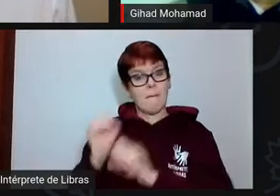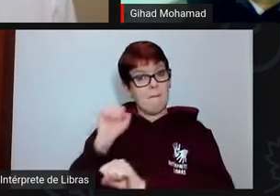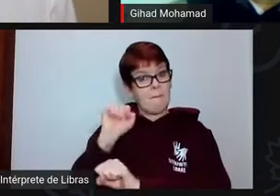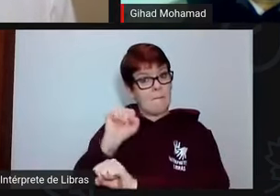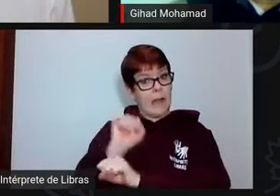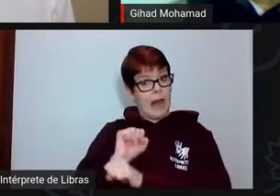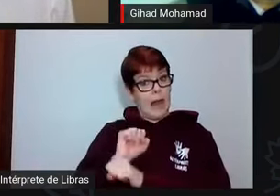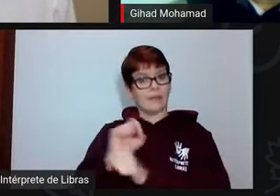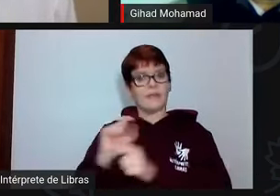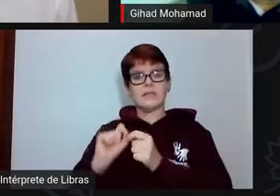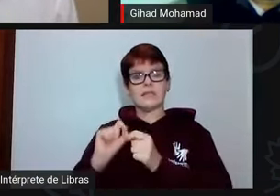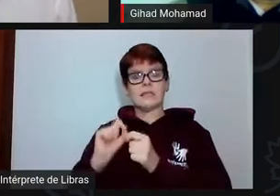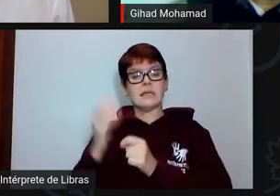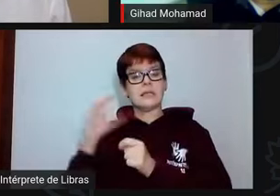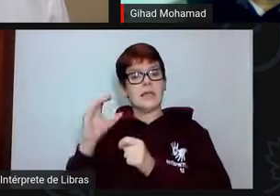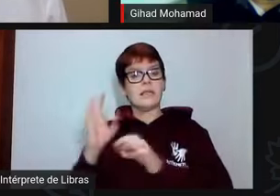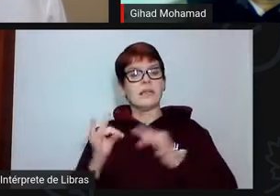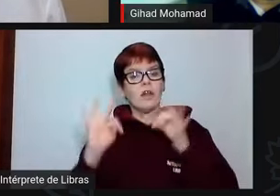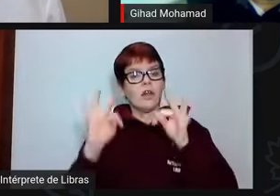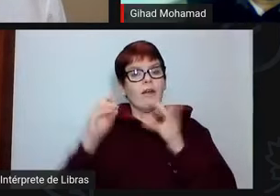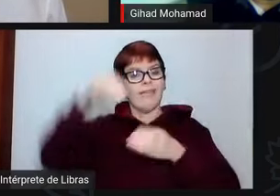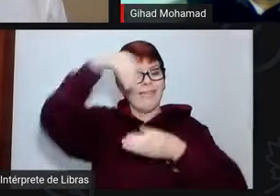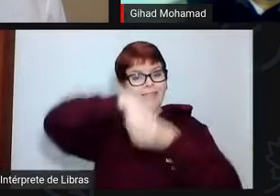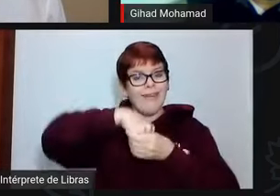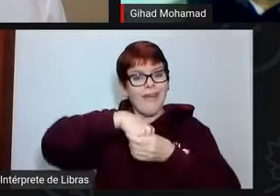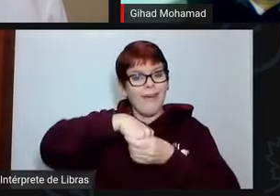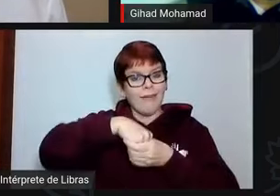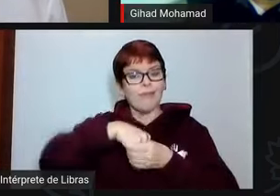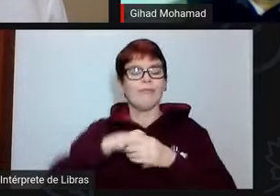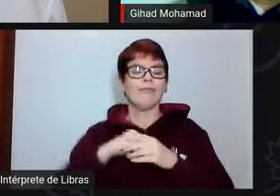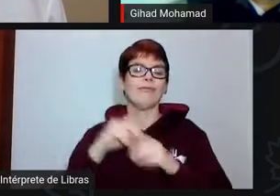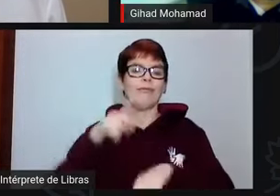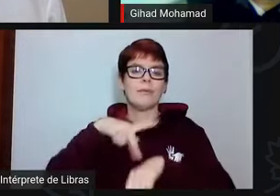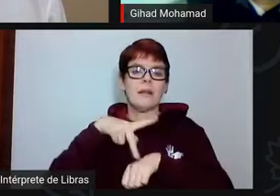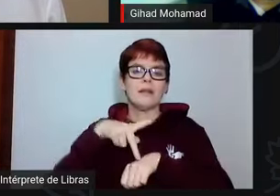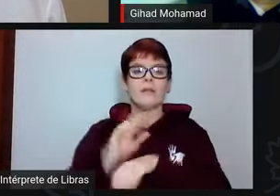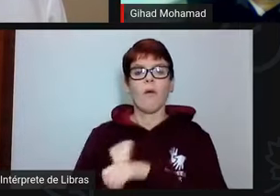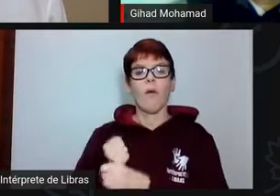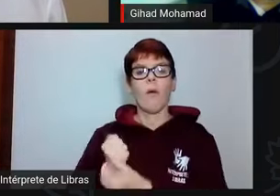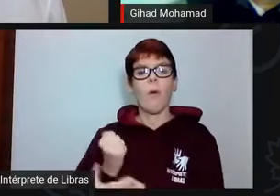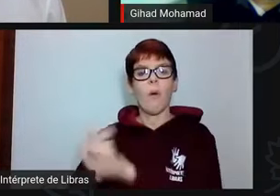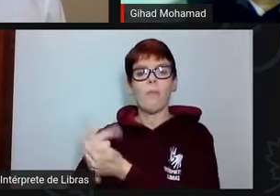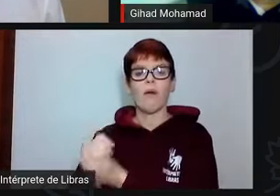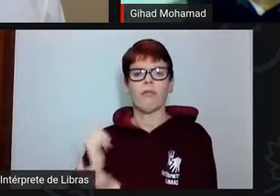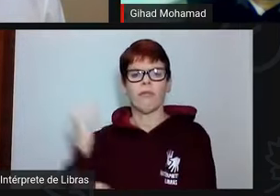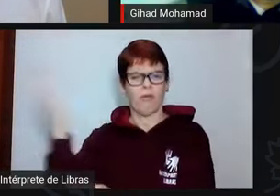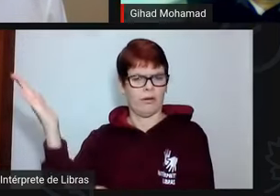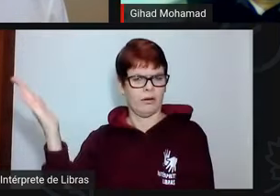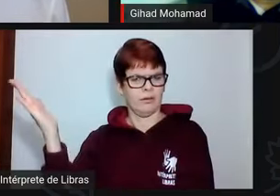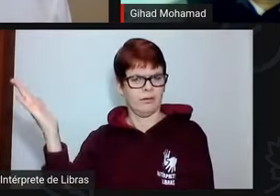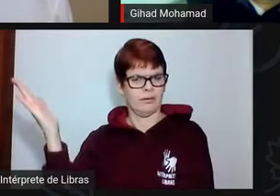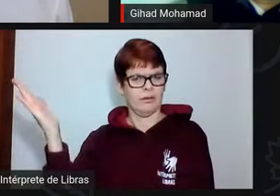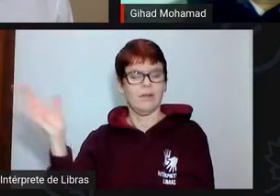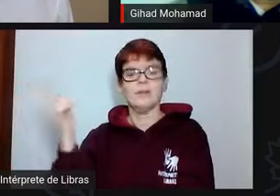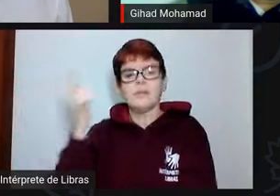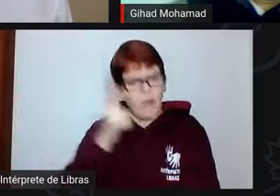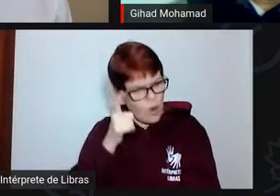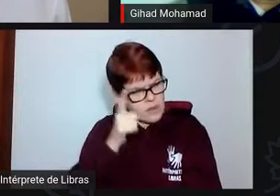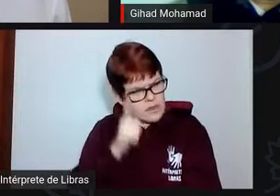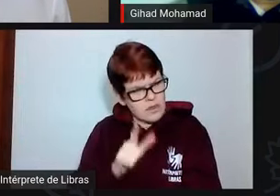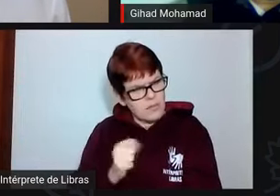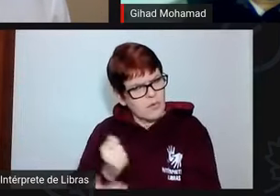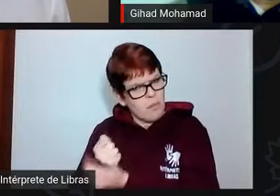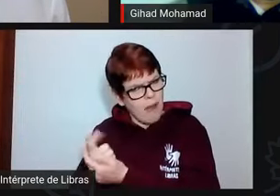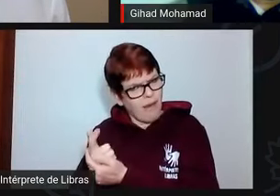país ou de comprometer o processo de produção de conhecimento? Será que nós podemos nos dar ao luxo